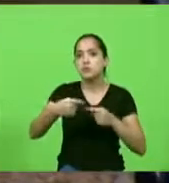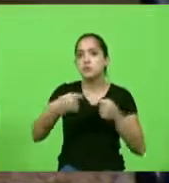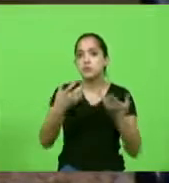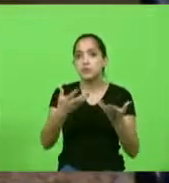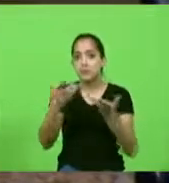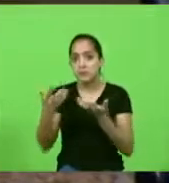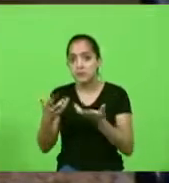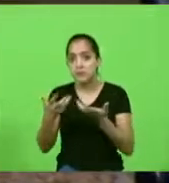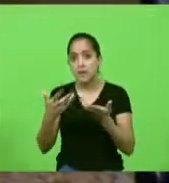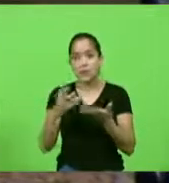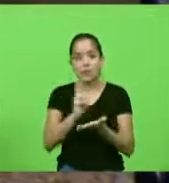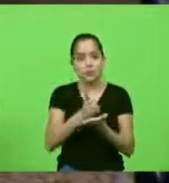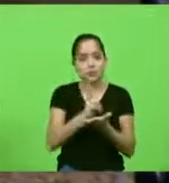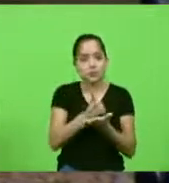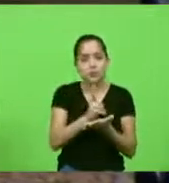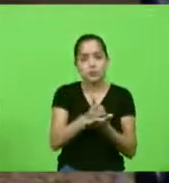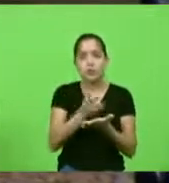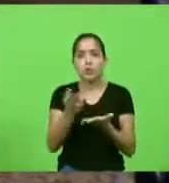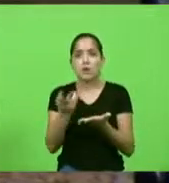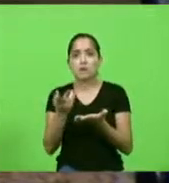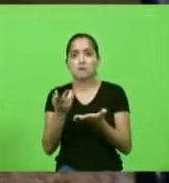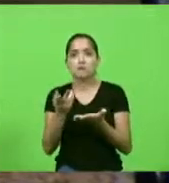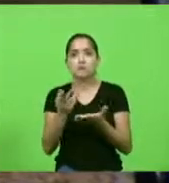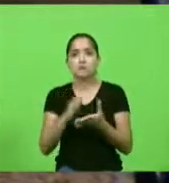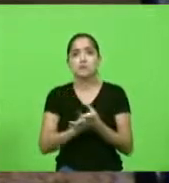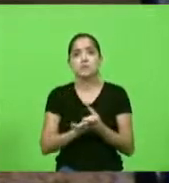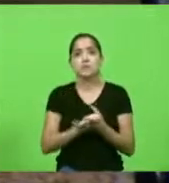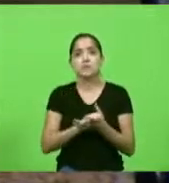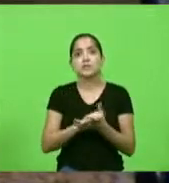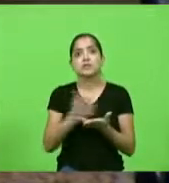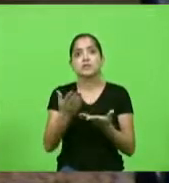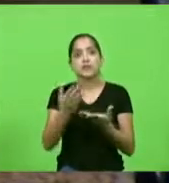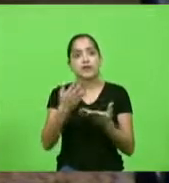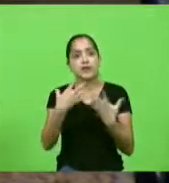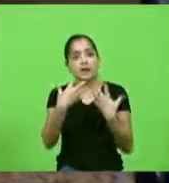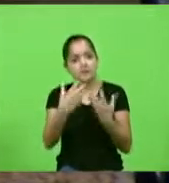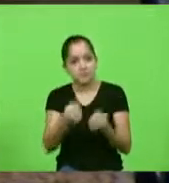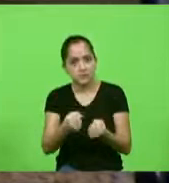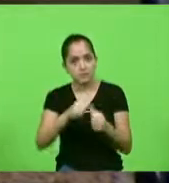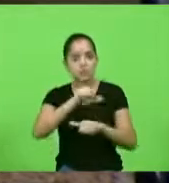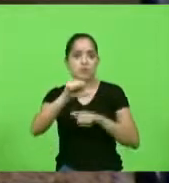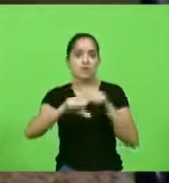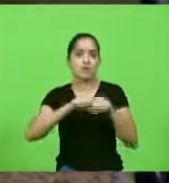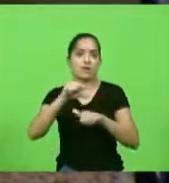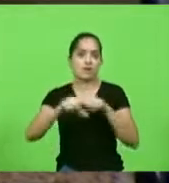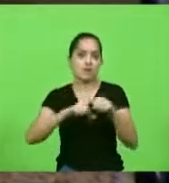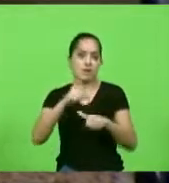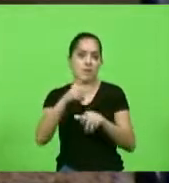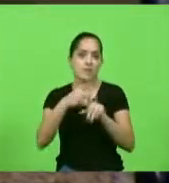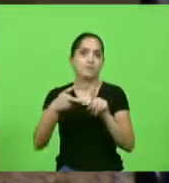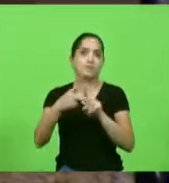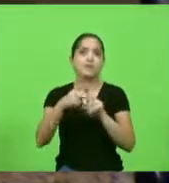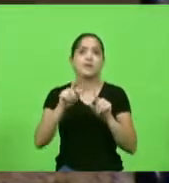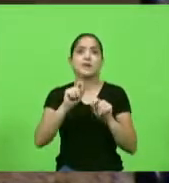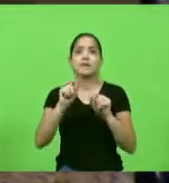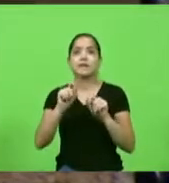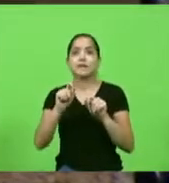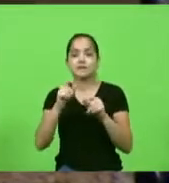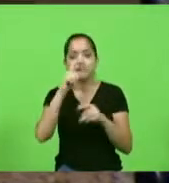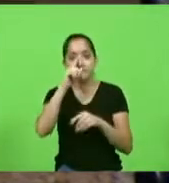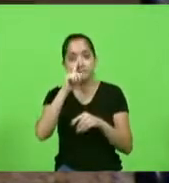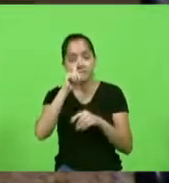se manter no cargo ou voltar para o cargo que vai encaminhar uma reforma previdenciária para cá quem irá se arriscar para tanto